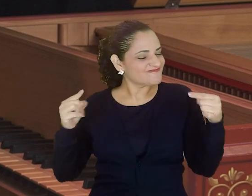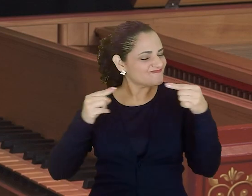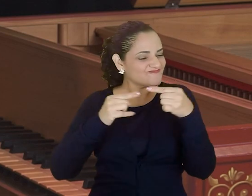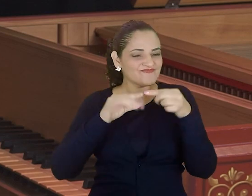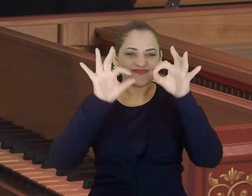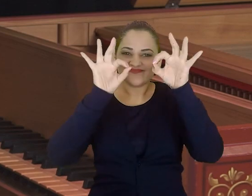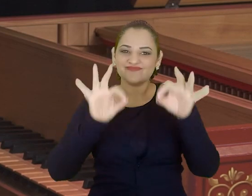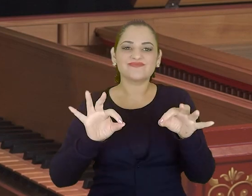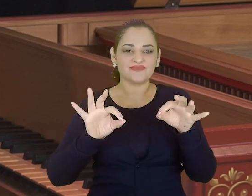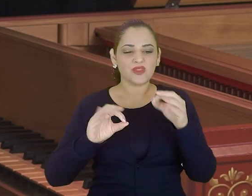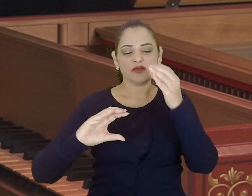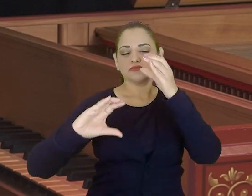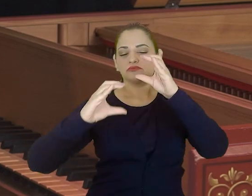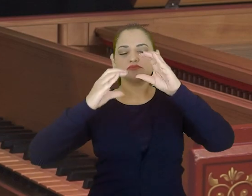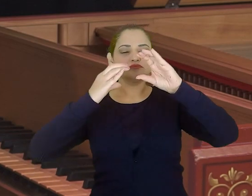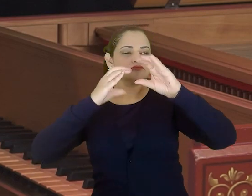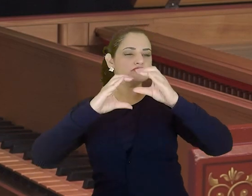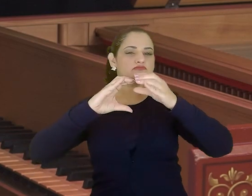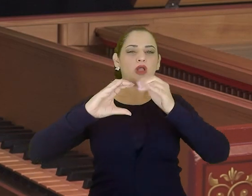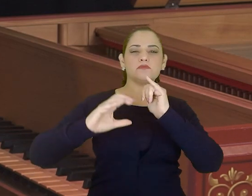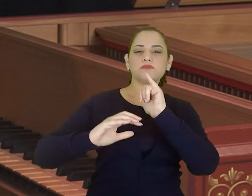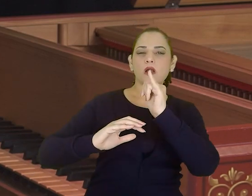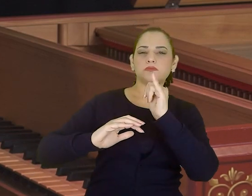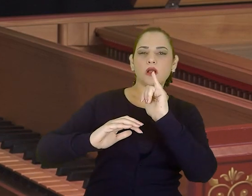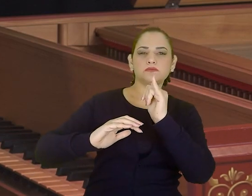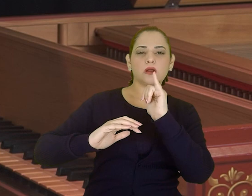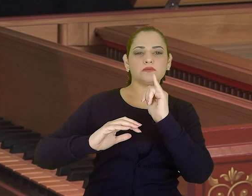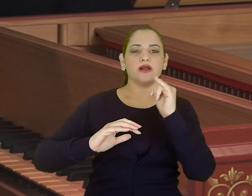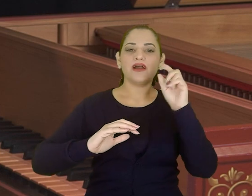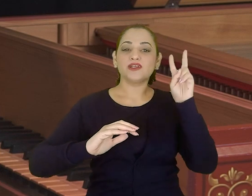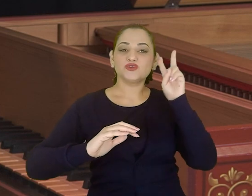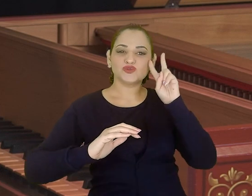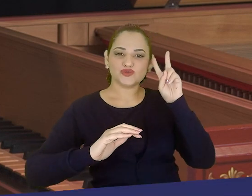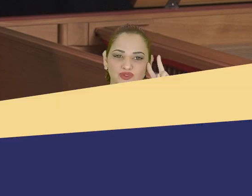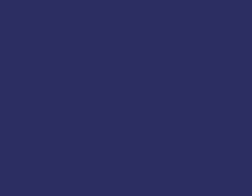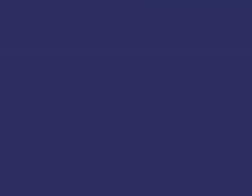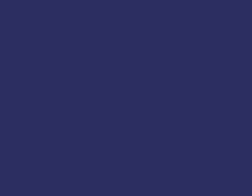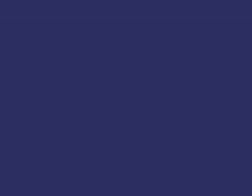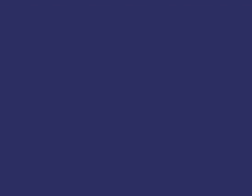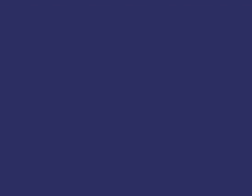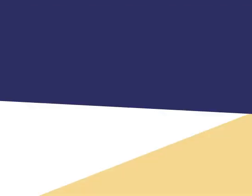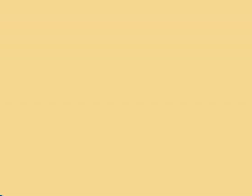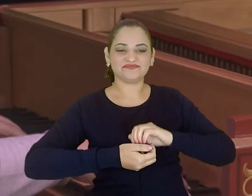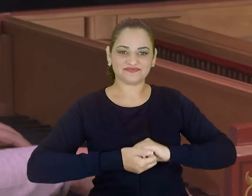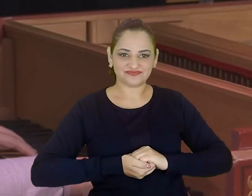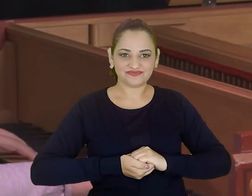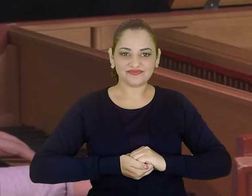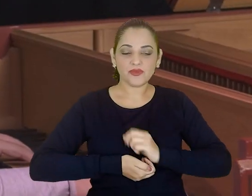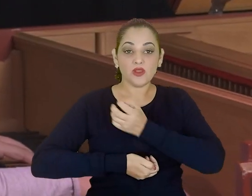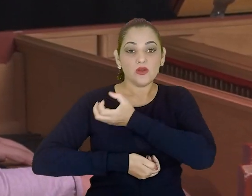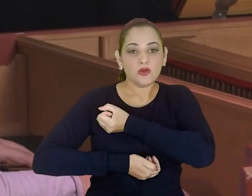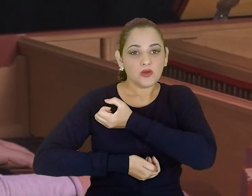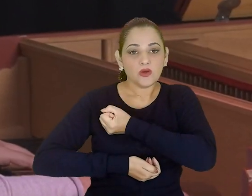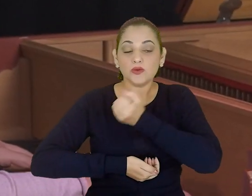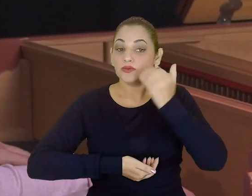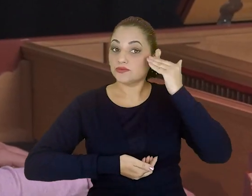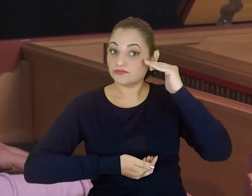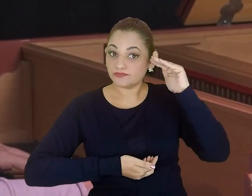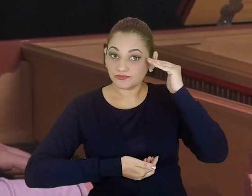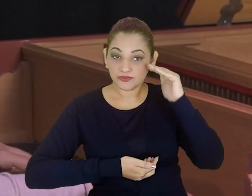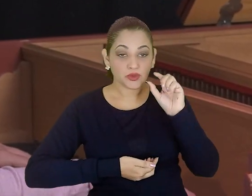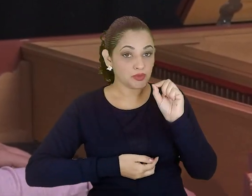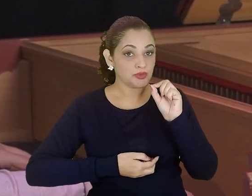o texto que o cantor está contando a história nesse momento. Os números, a gente